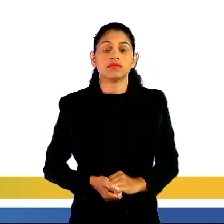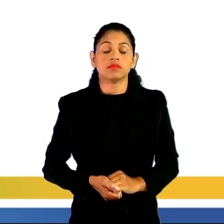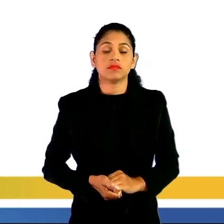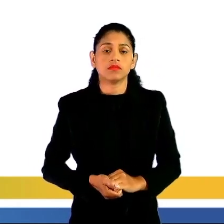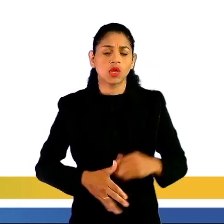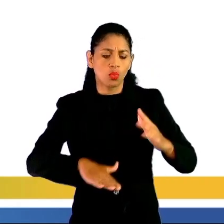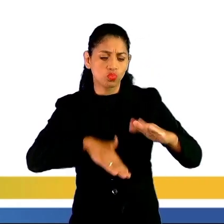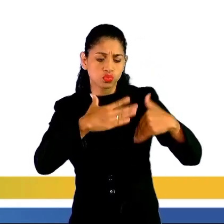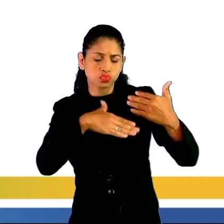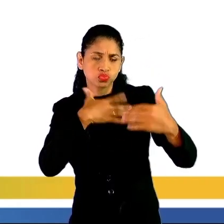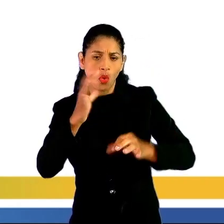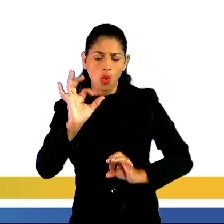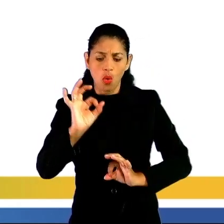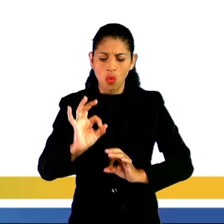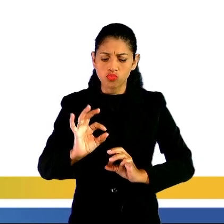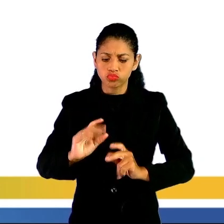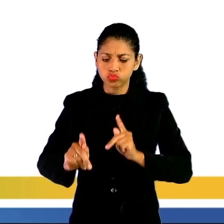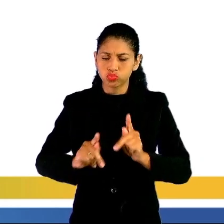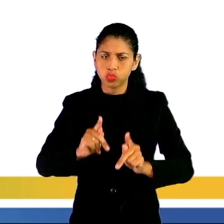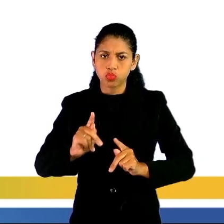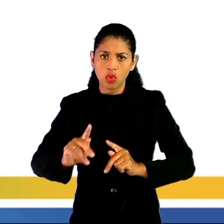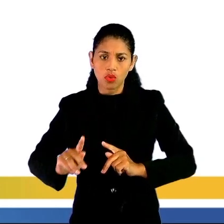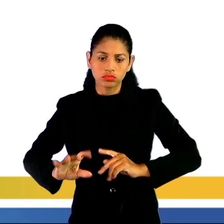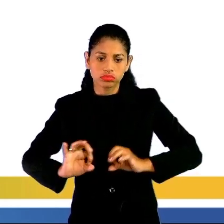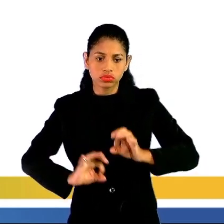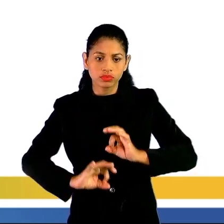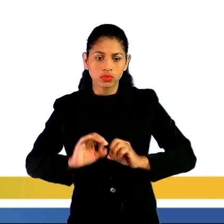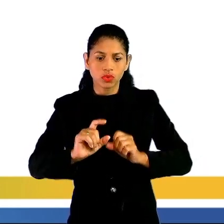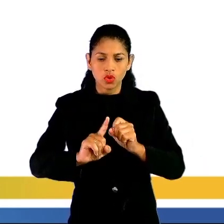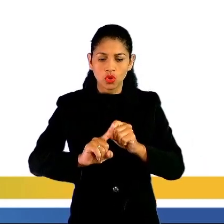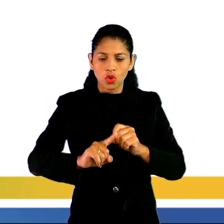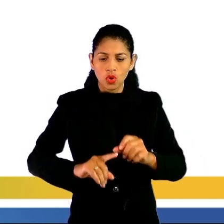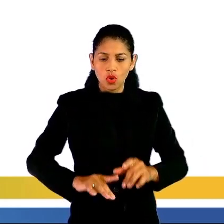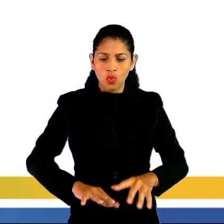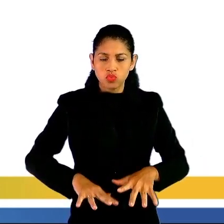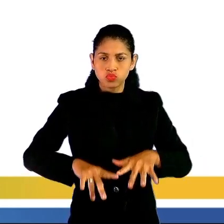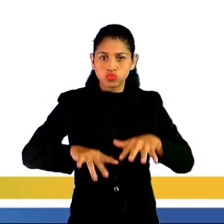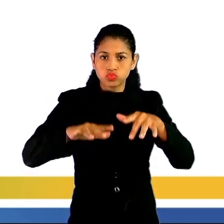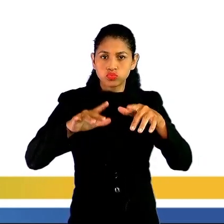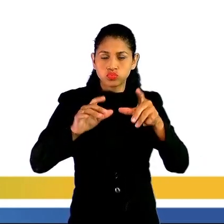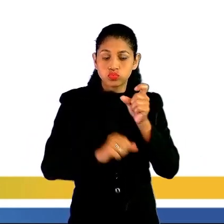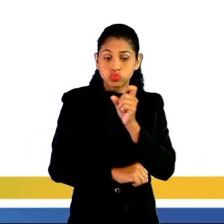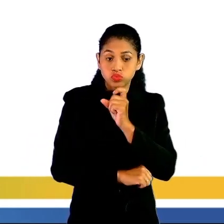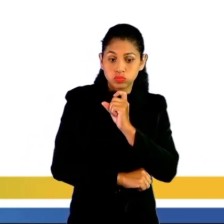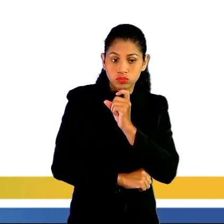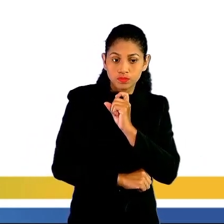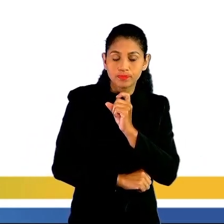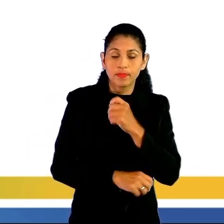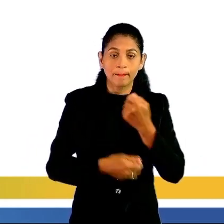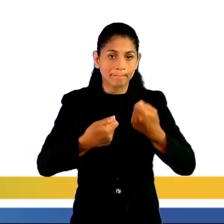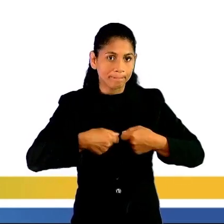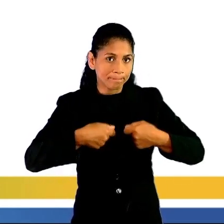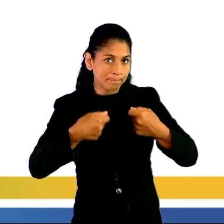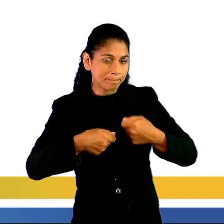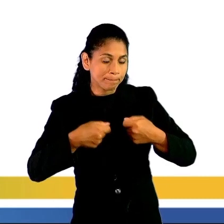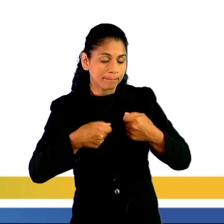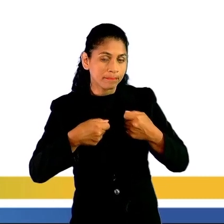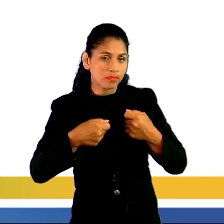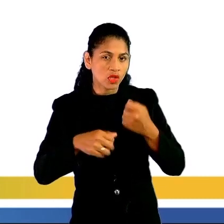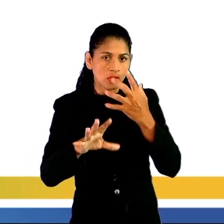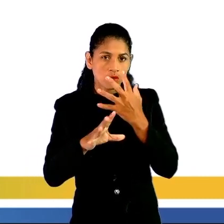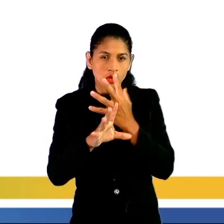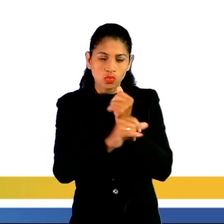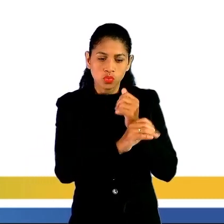desenvolver um projeto de refrigeração e aquecimento de ambiente, um engenheiro civil precisa calcular a massa de ar contida